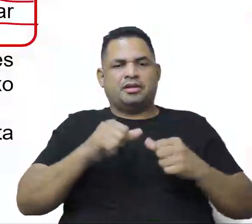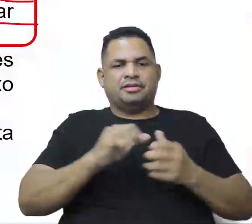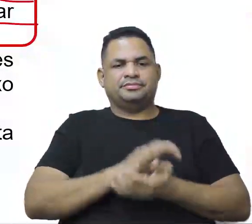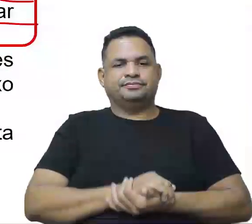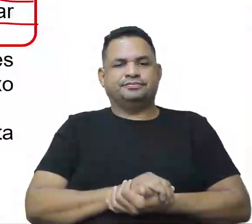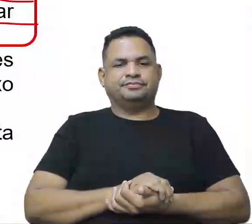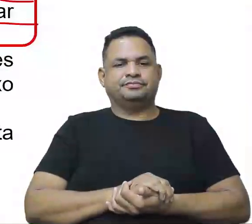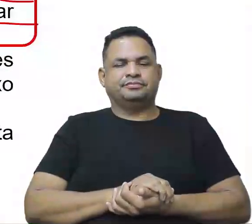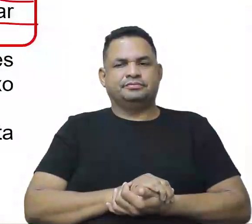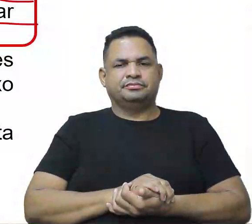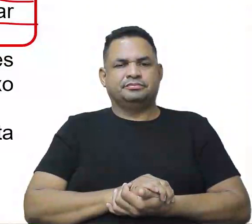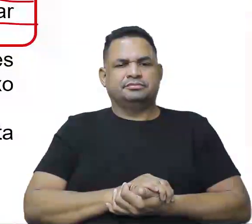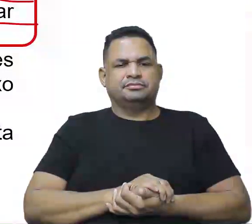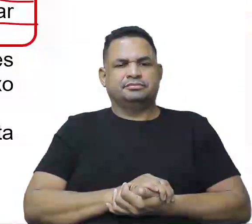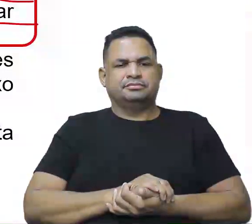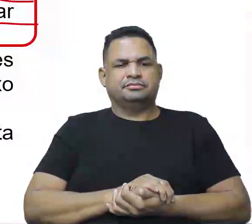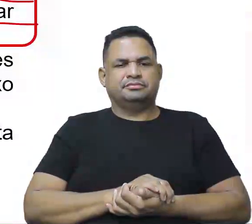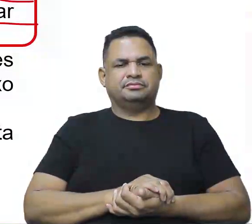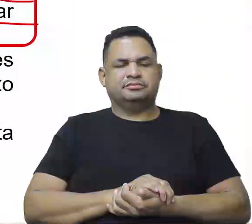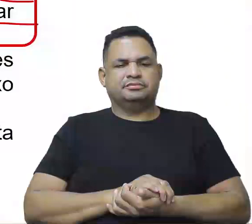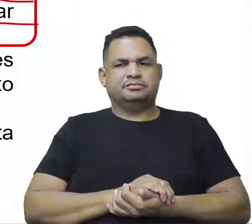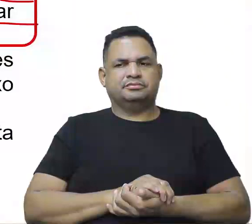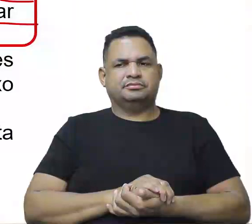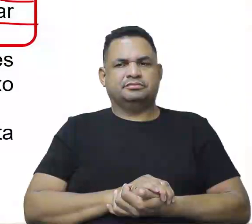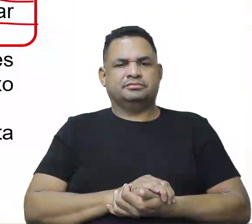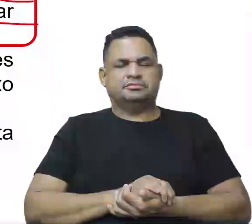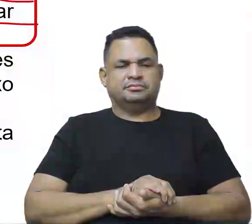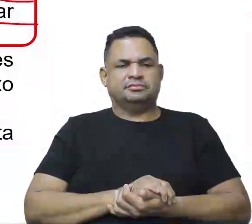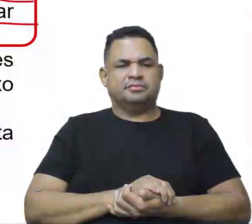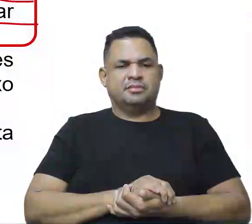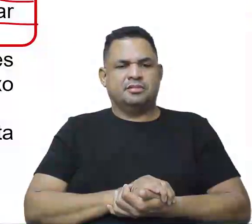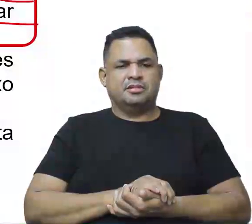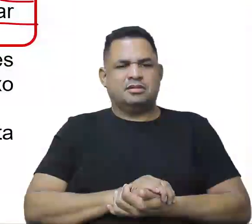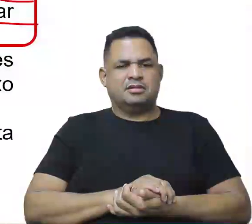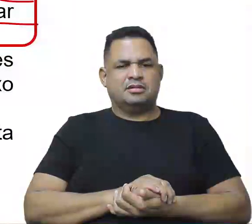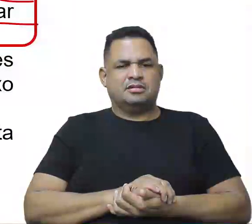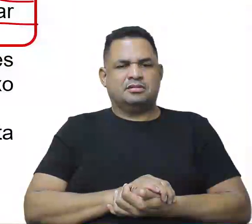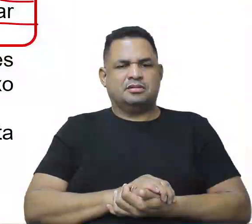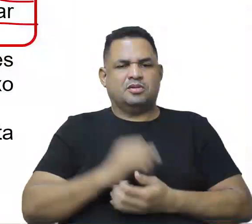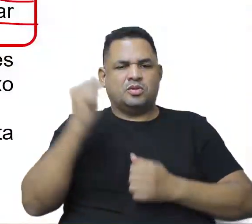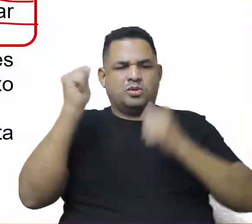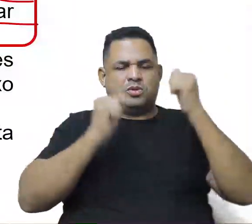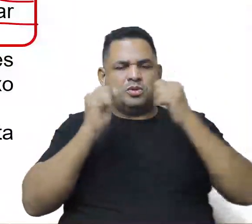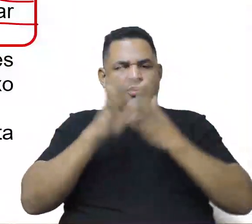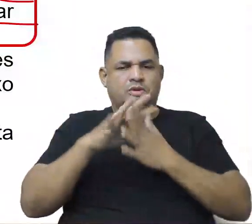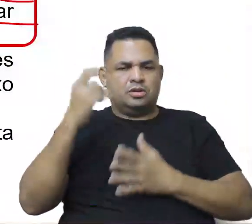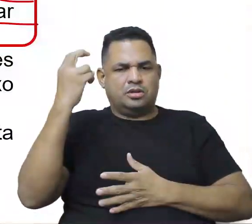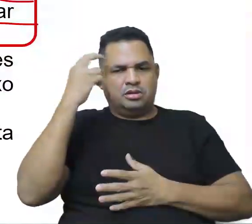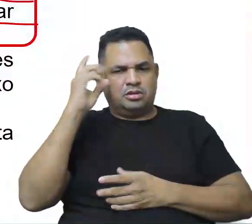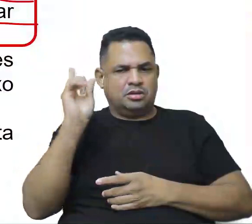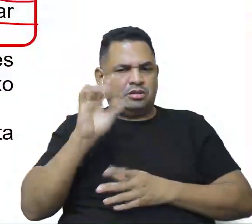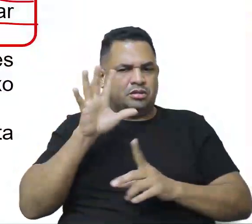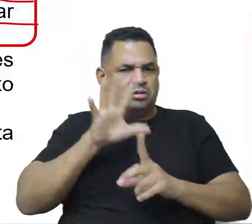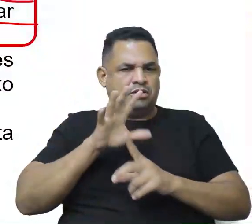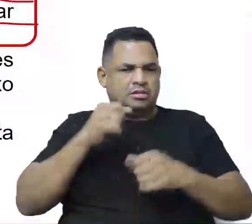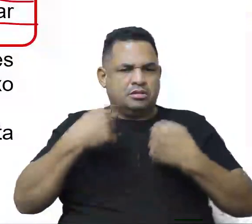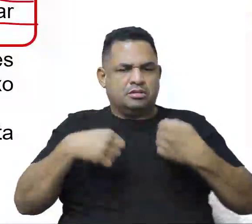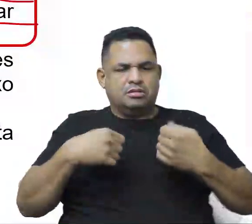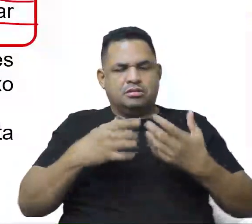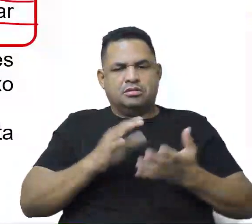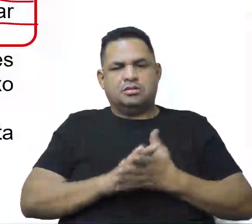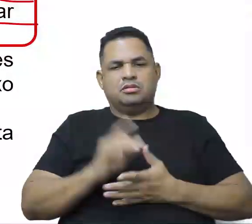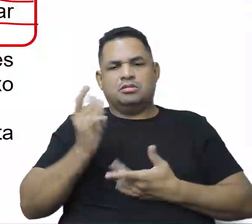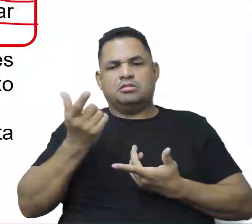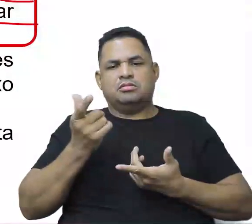essa é a questão correta, tá? Vamos ler as outras aqui só para a gente, né? A indústria cultural não influencia nas necessidades dos